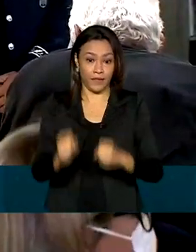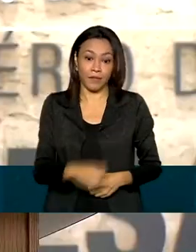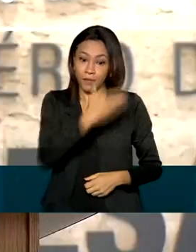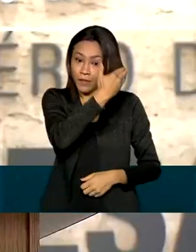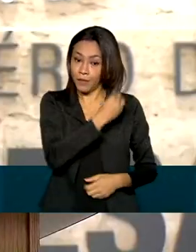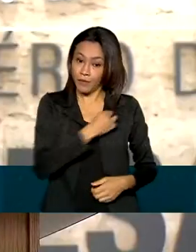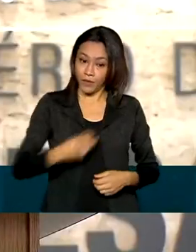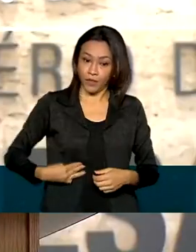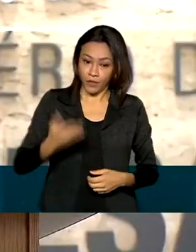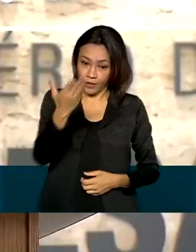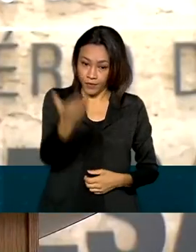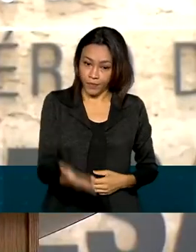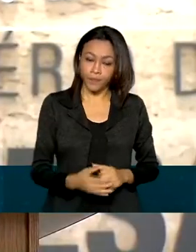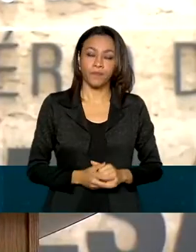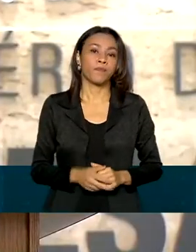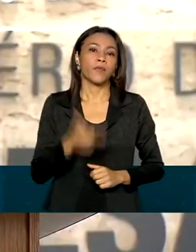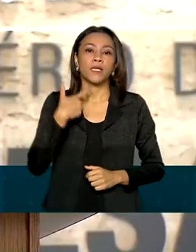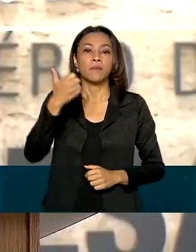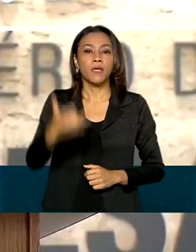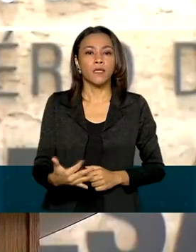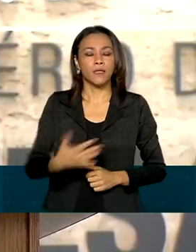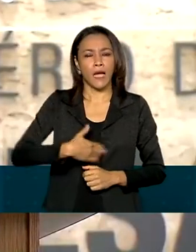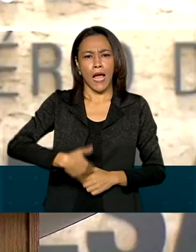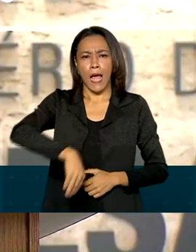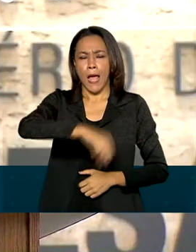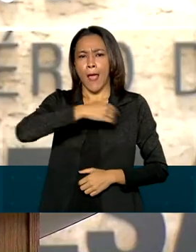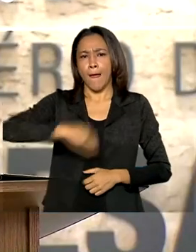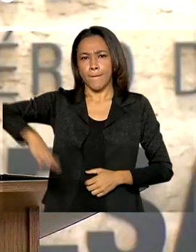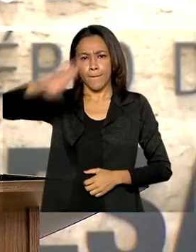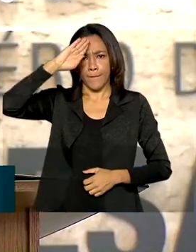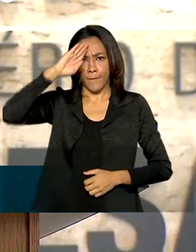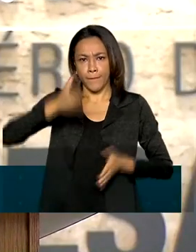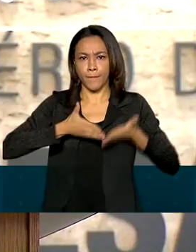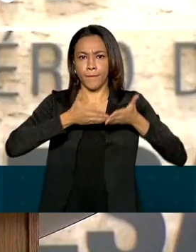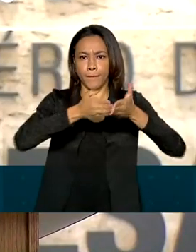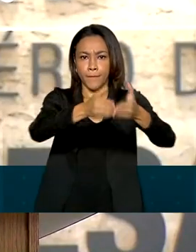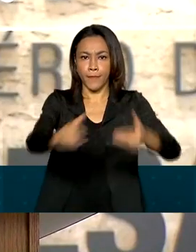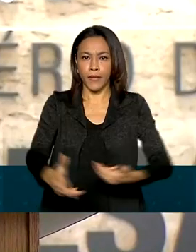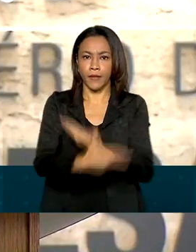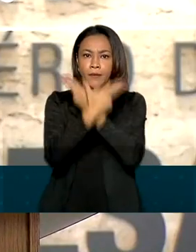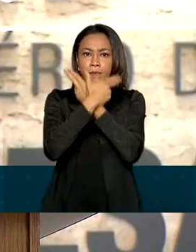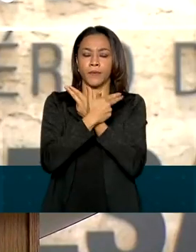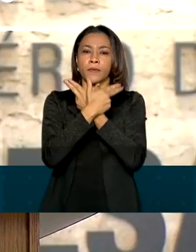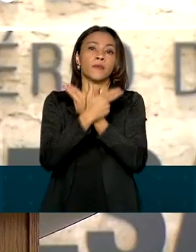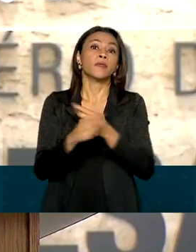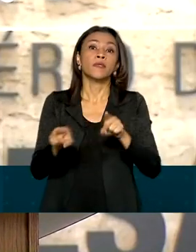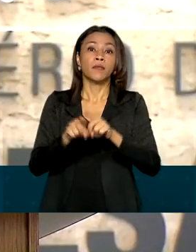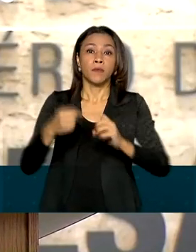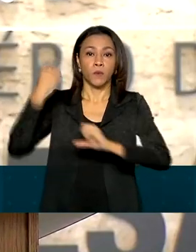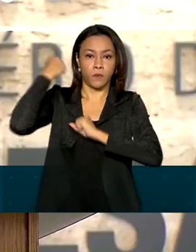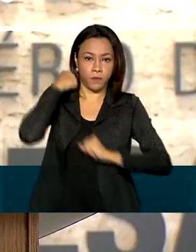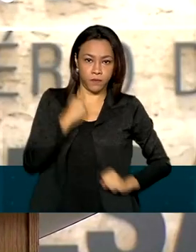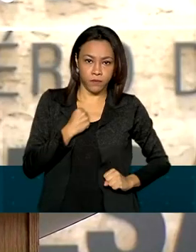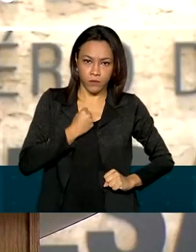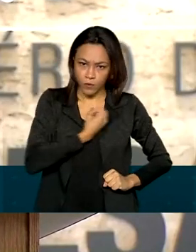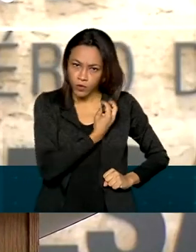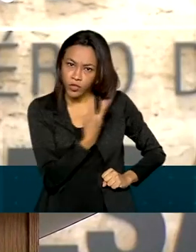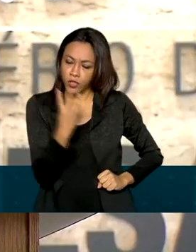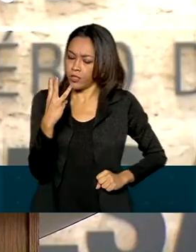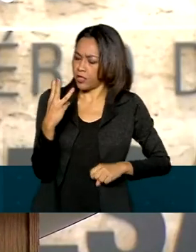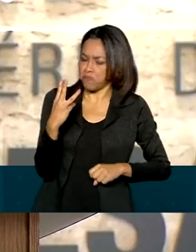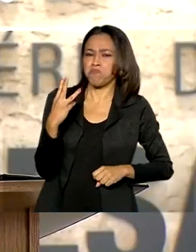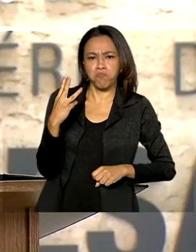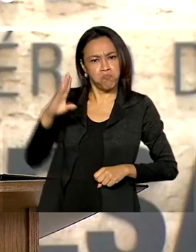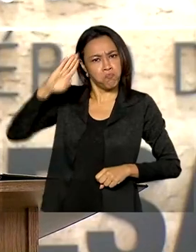Neto. A Marinha do Brasil, o Exército Brasileiro e a Força Aérea Brasileira se mantém fiéis às suas